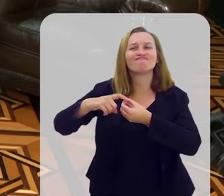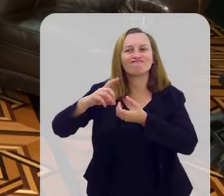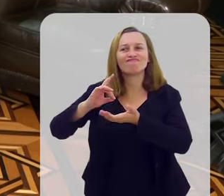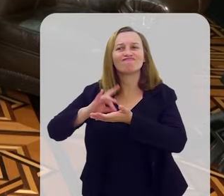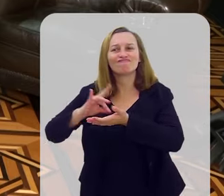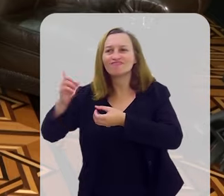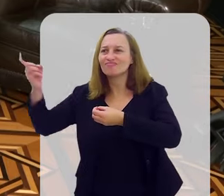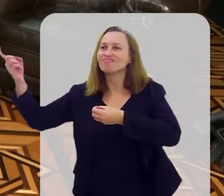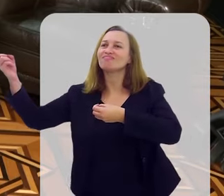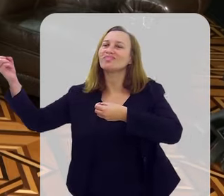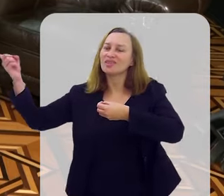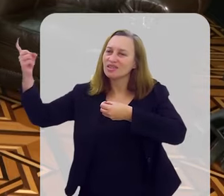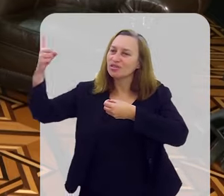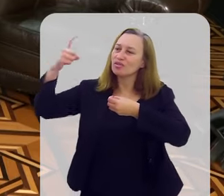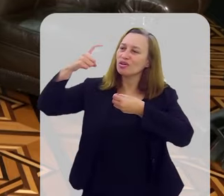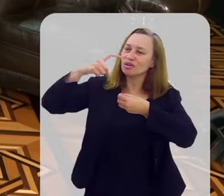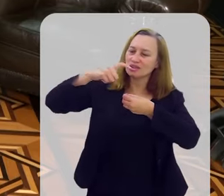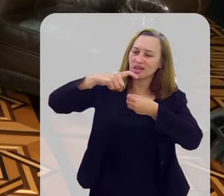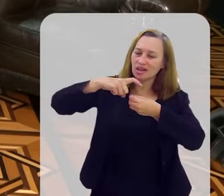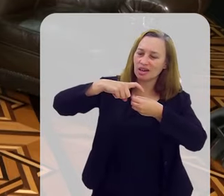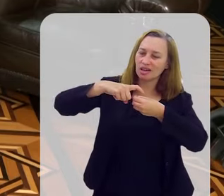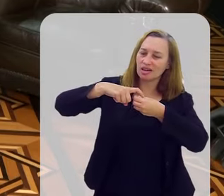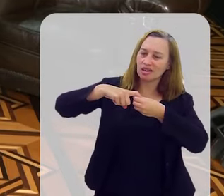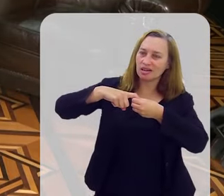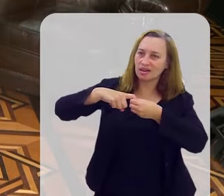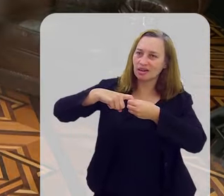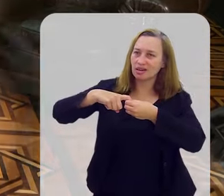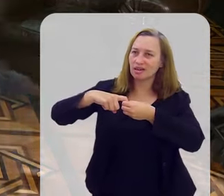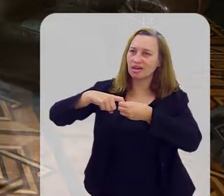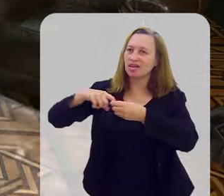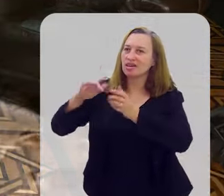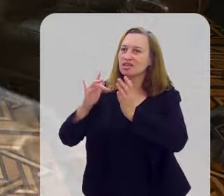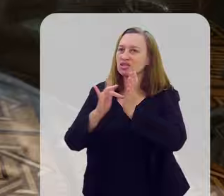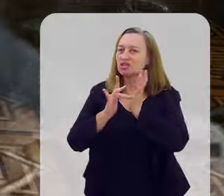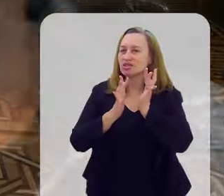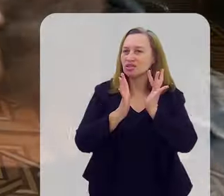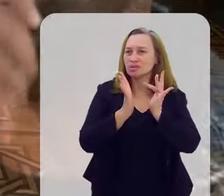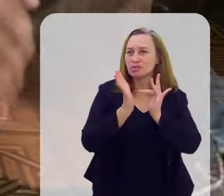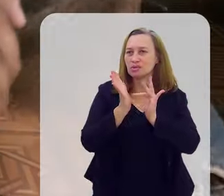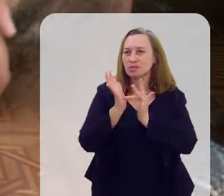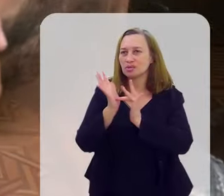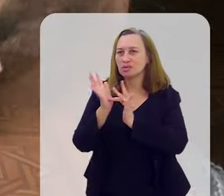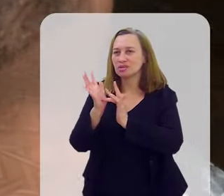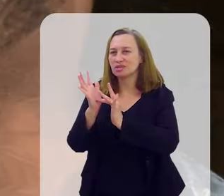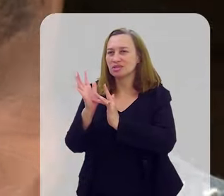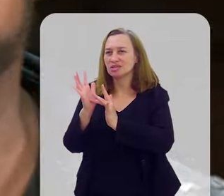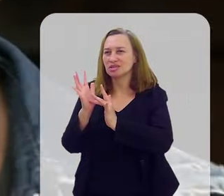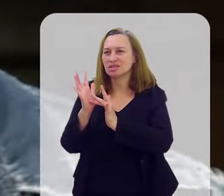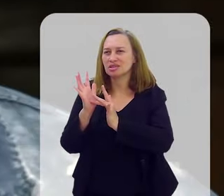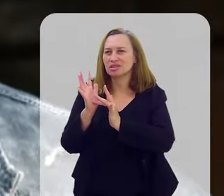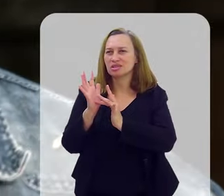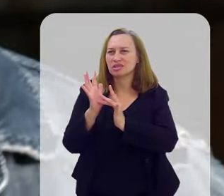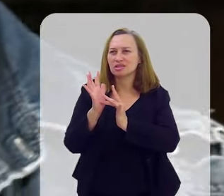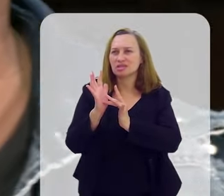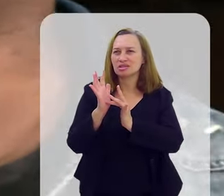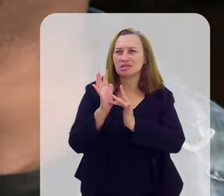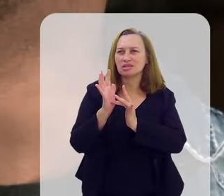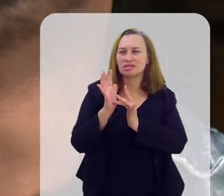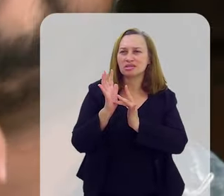Voltará Voltará céu para nos buscar Voltará Voltará